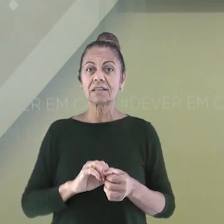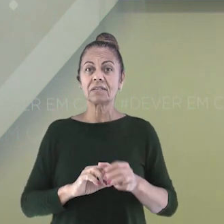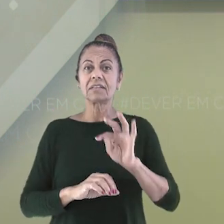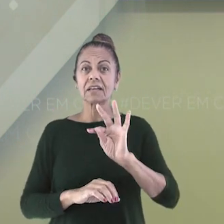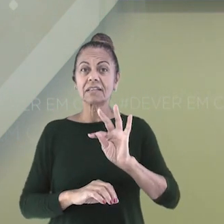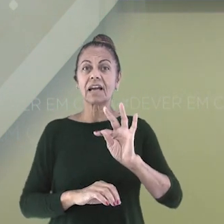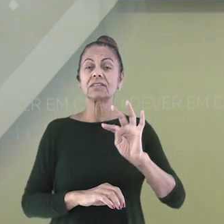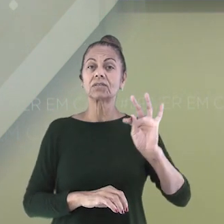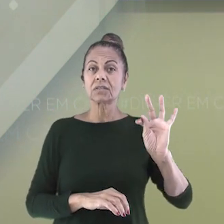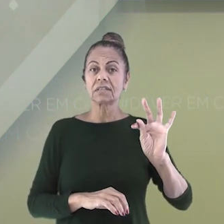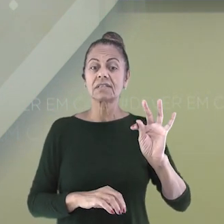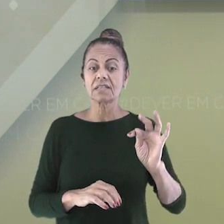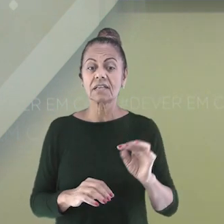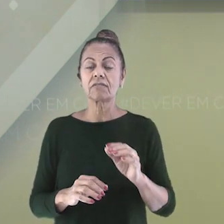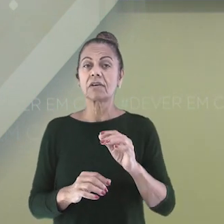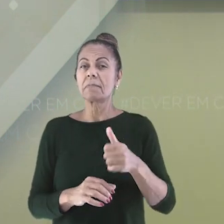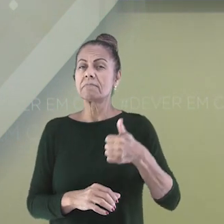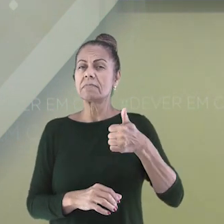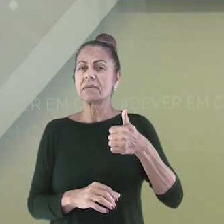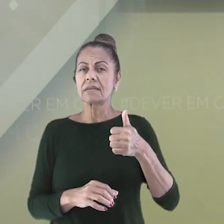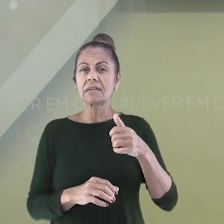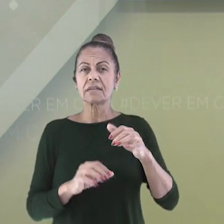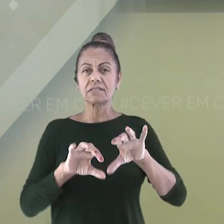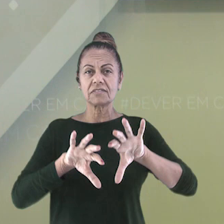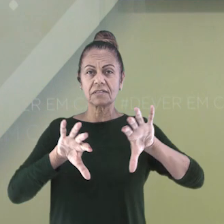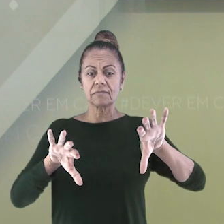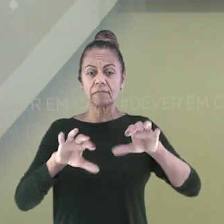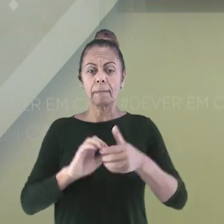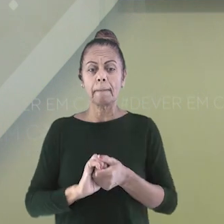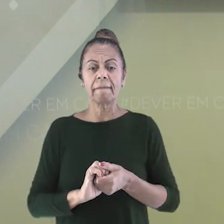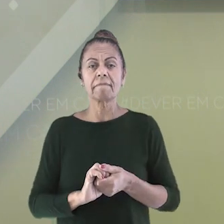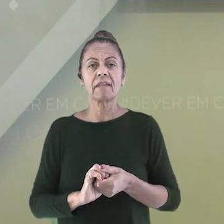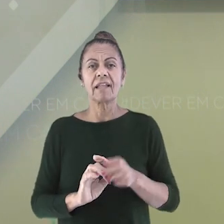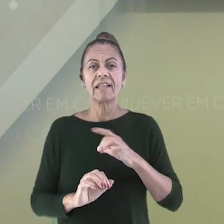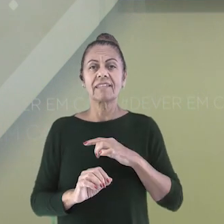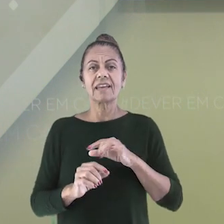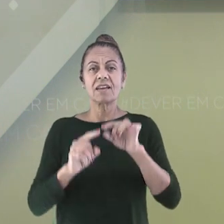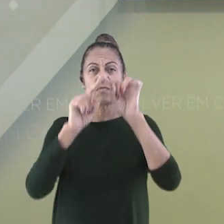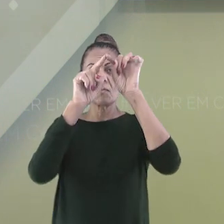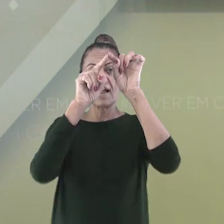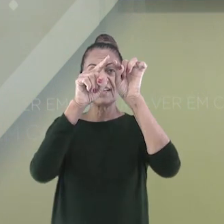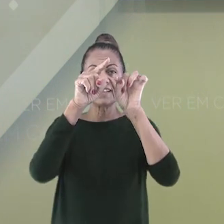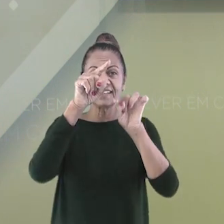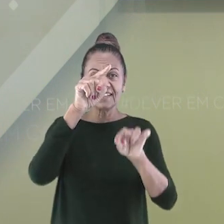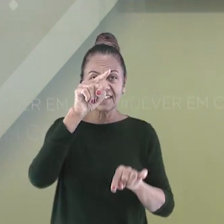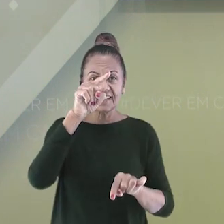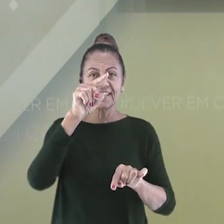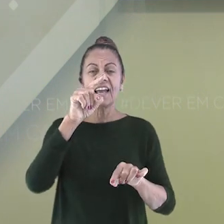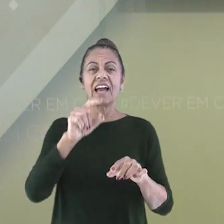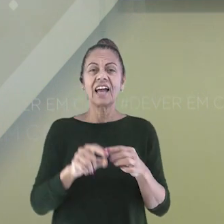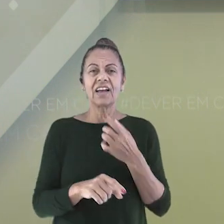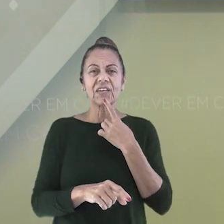divisão conhecida. Observe aqui no mapa. Essa linha vermelha, traçada por